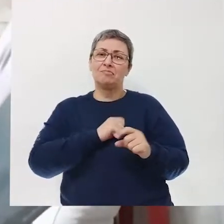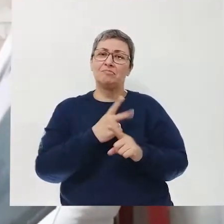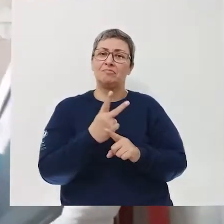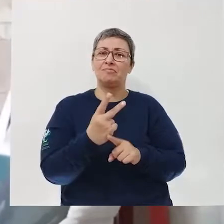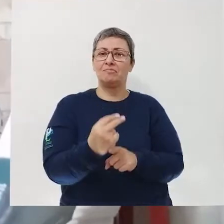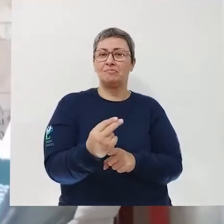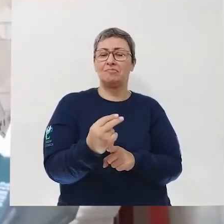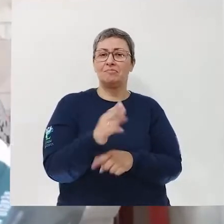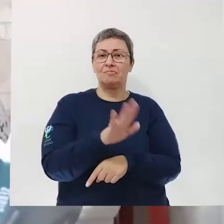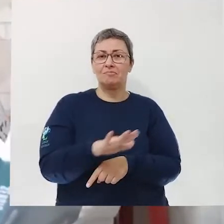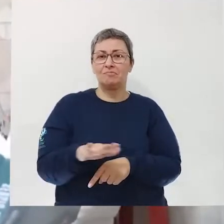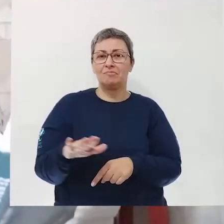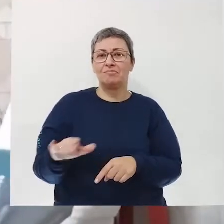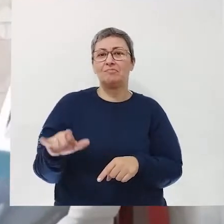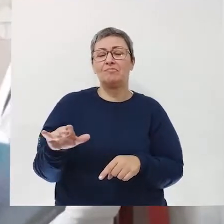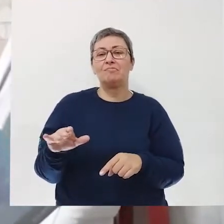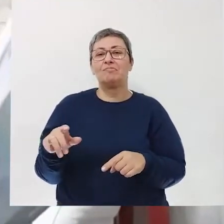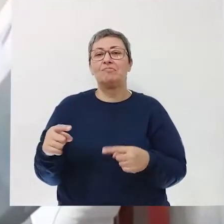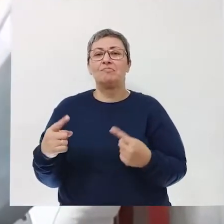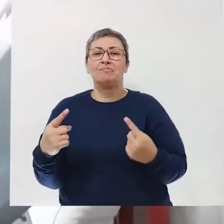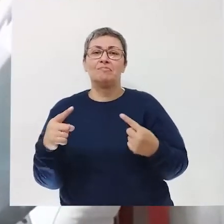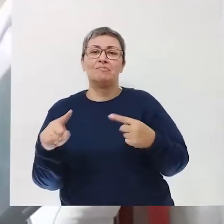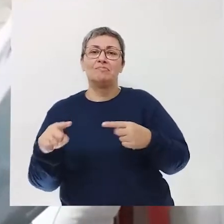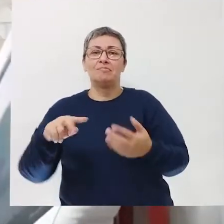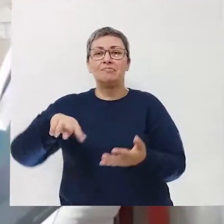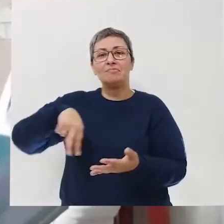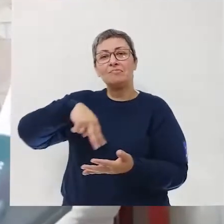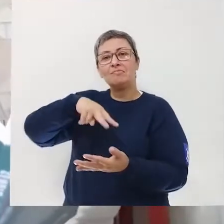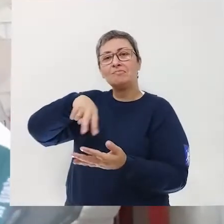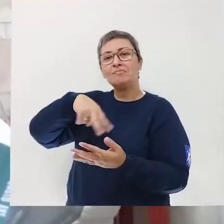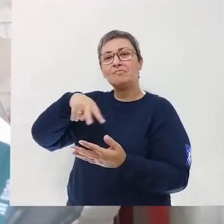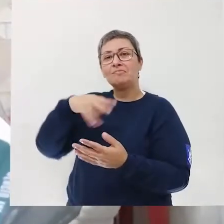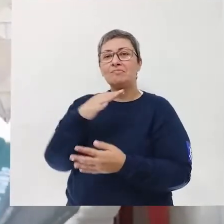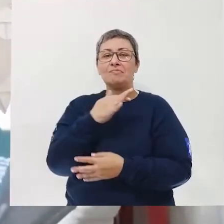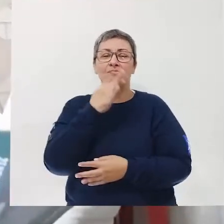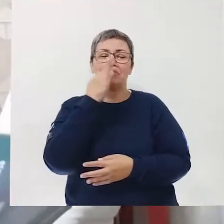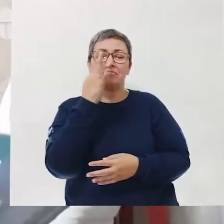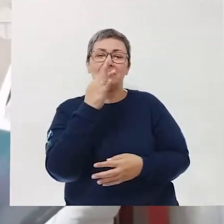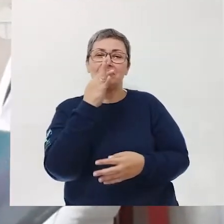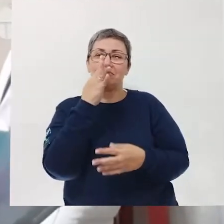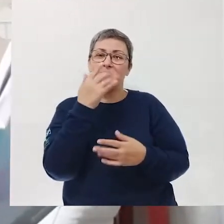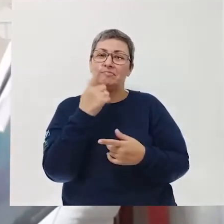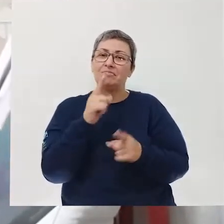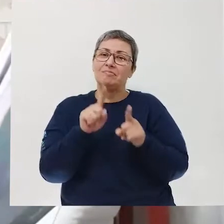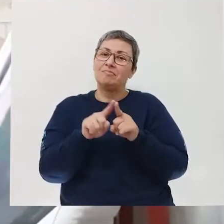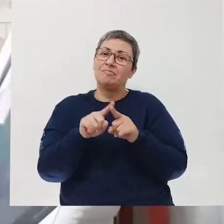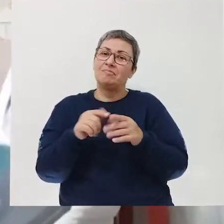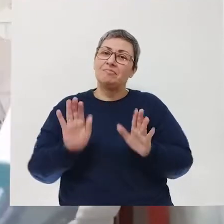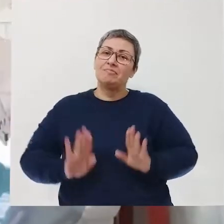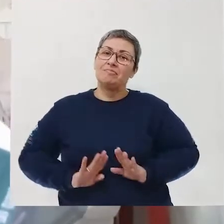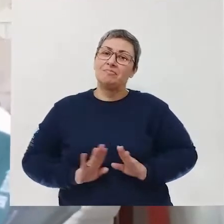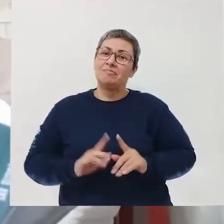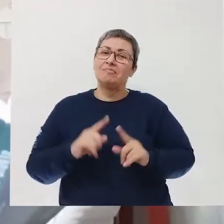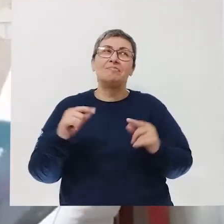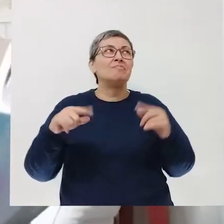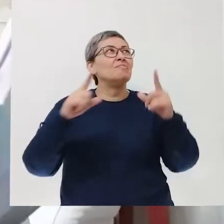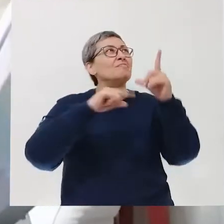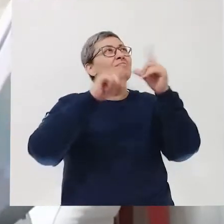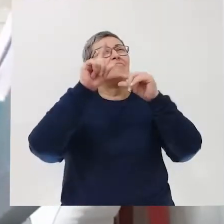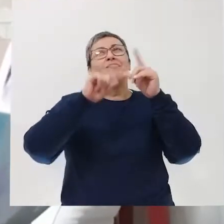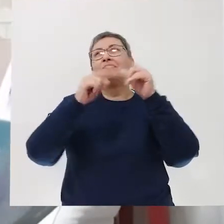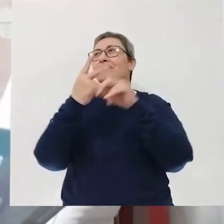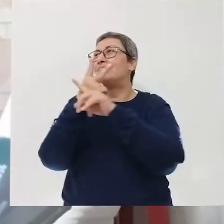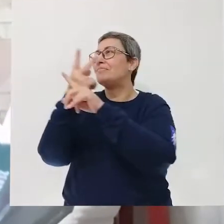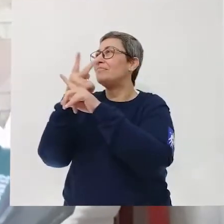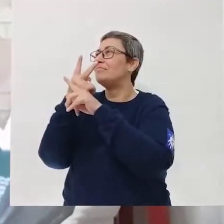As crianças, cravo e canela, dançavam com as flores, como não tinham fome, caçavam estrelas